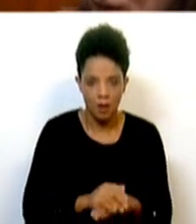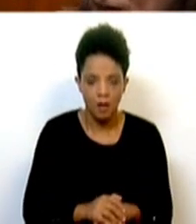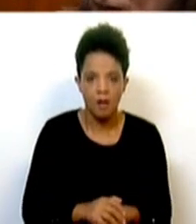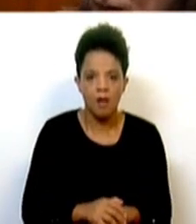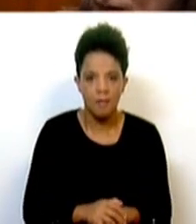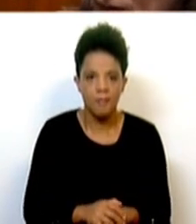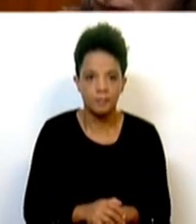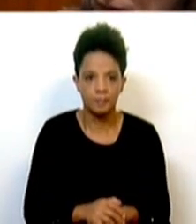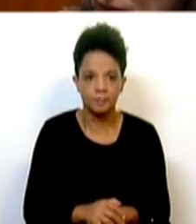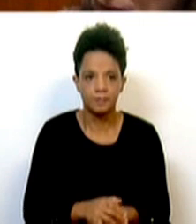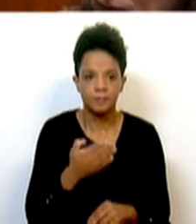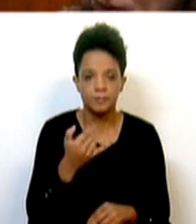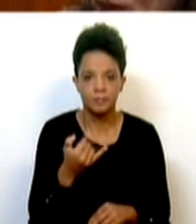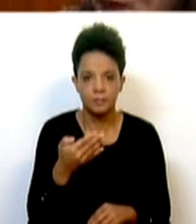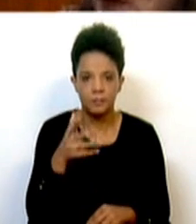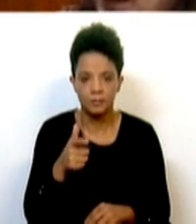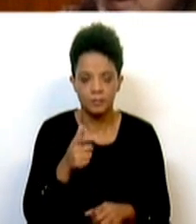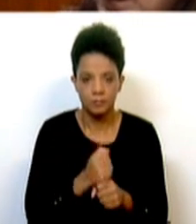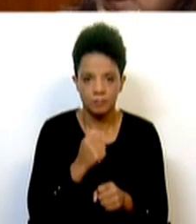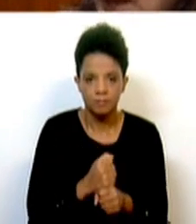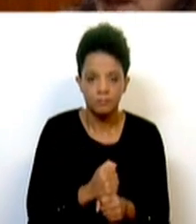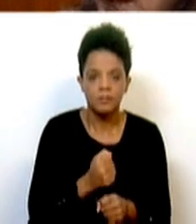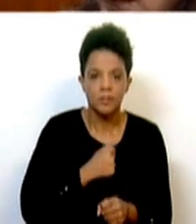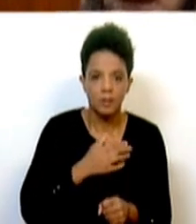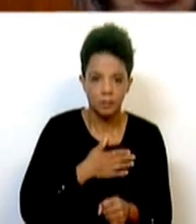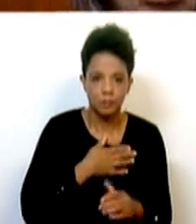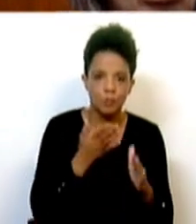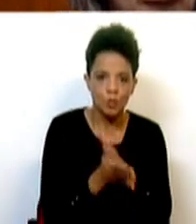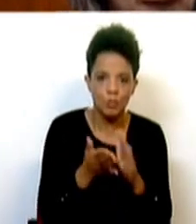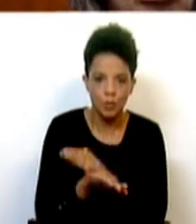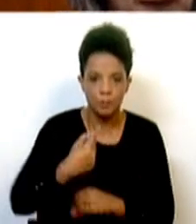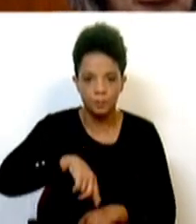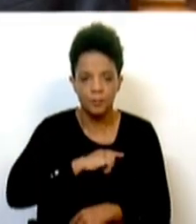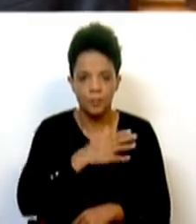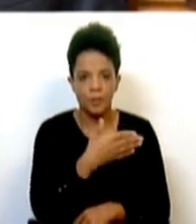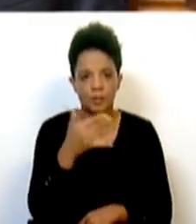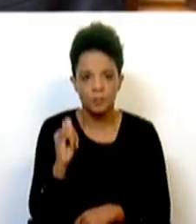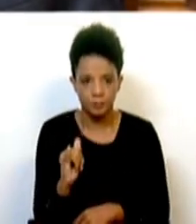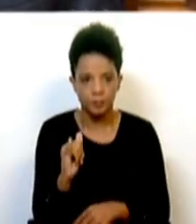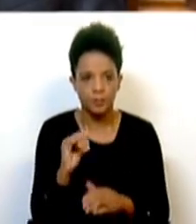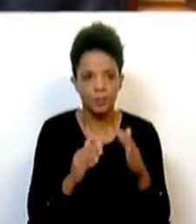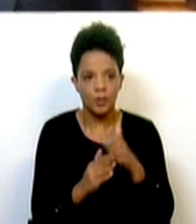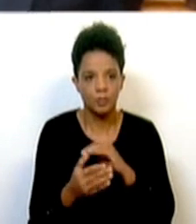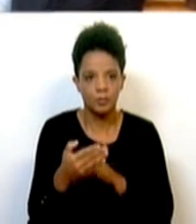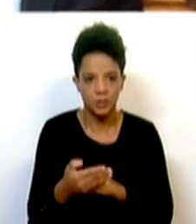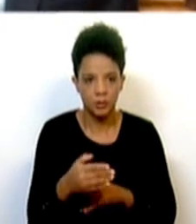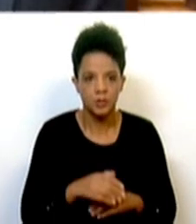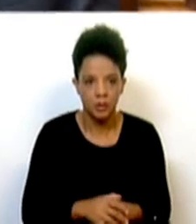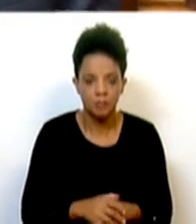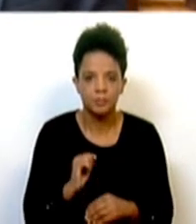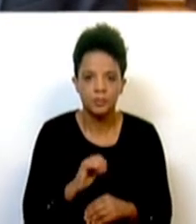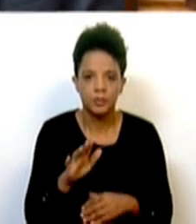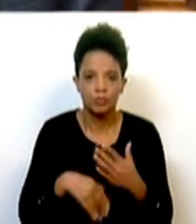acaso que mais de 27 mil empregos em startups foram criadas e que somos o 12º no top 100 ecossistemas